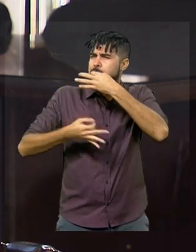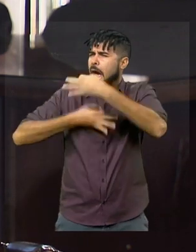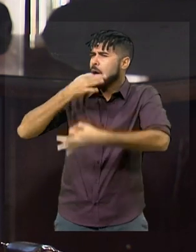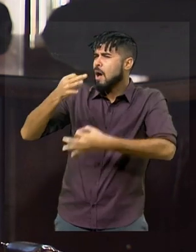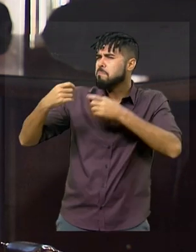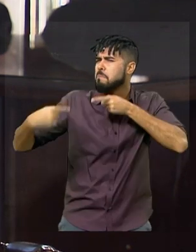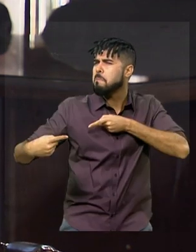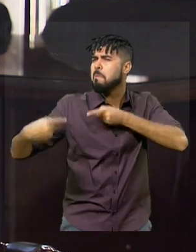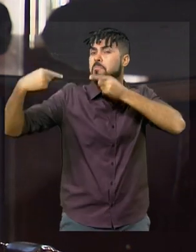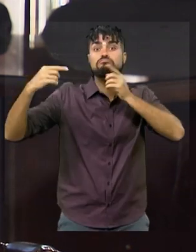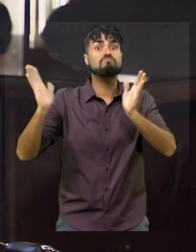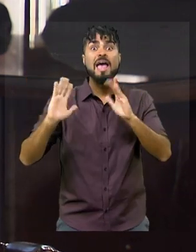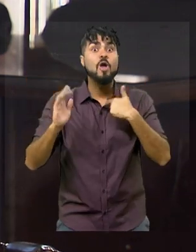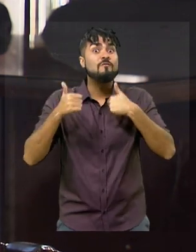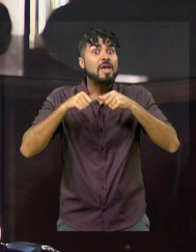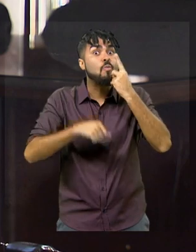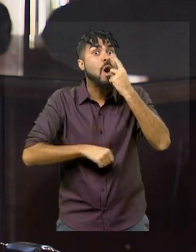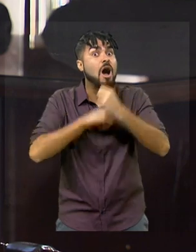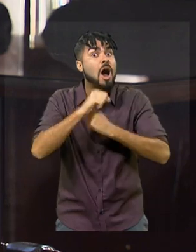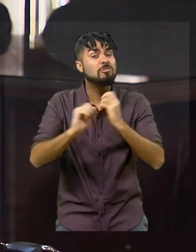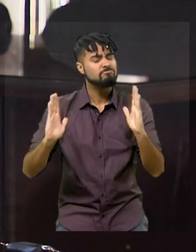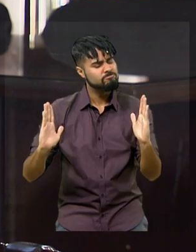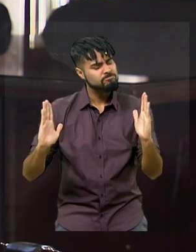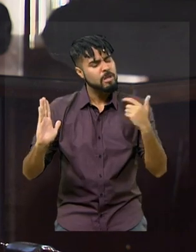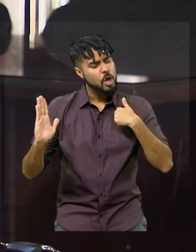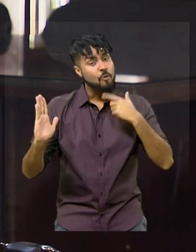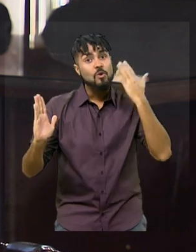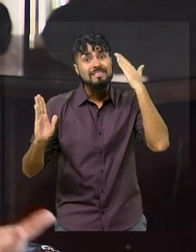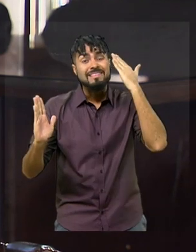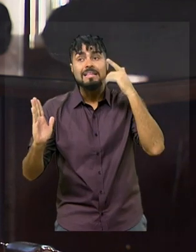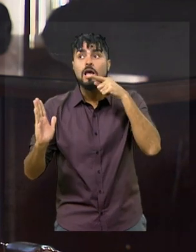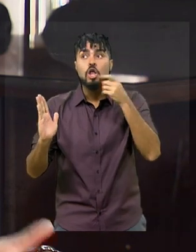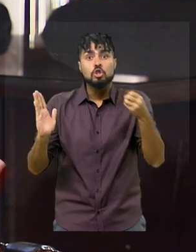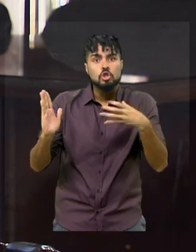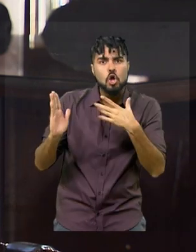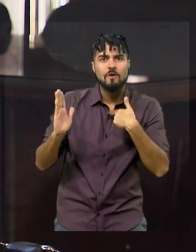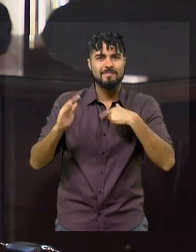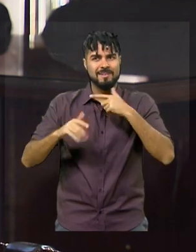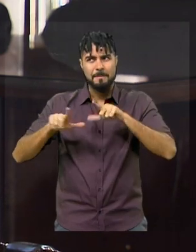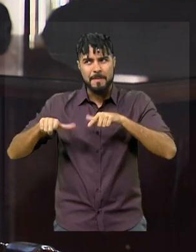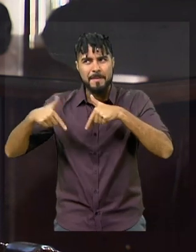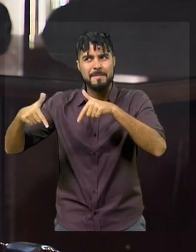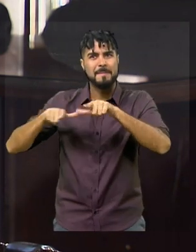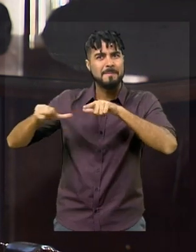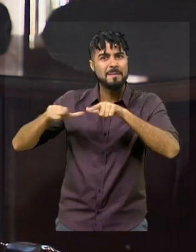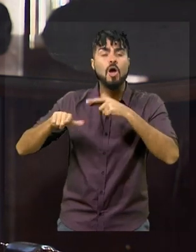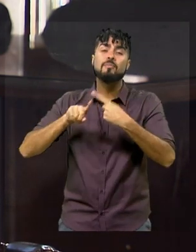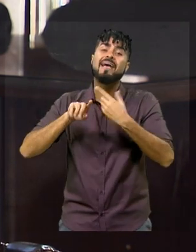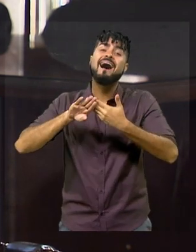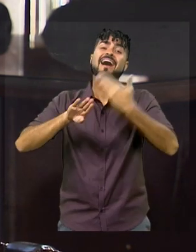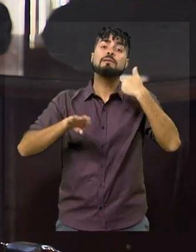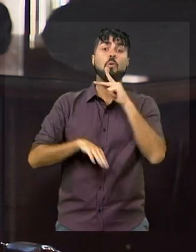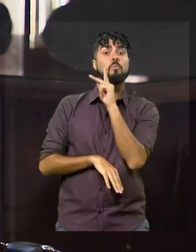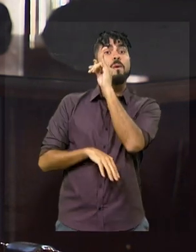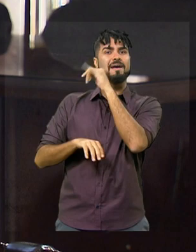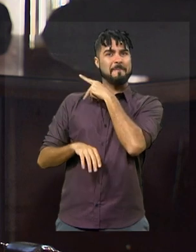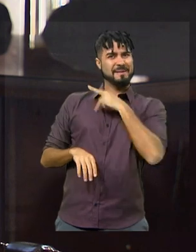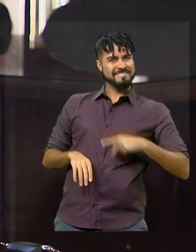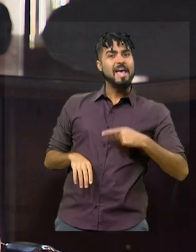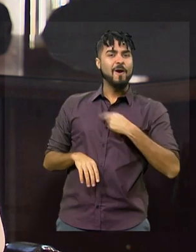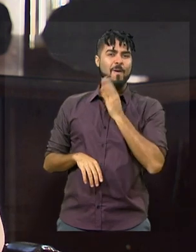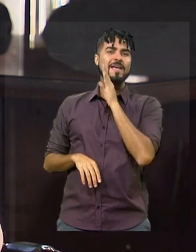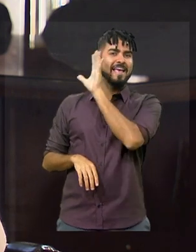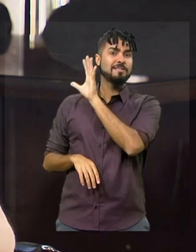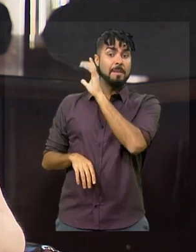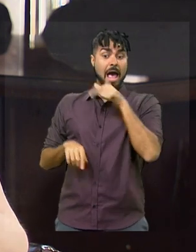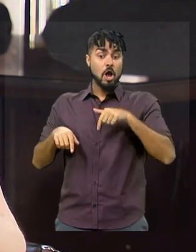entender o funcionamento da casa com essa nova legislatura, porque eu conheci a casa da época do meu pai. E foi isso que eu fiz. E